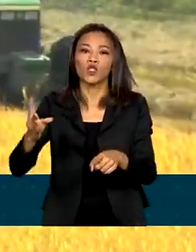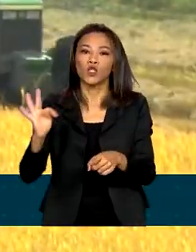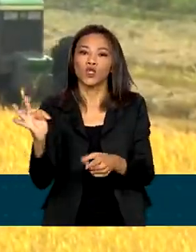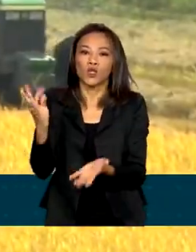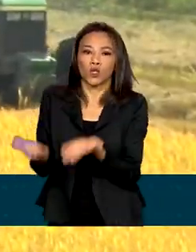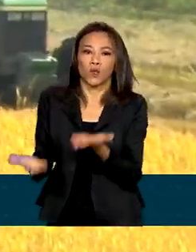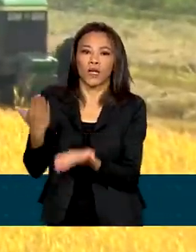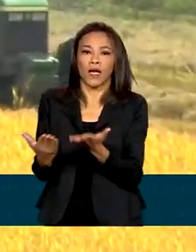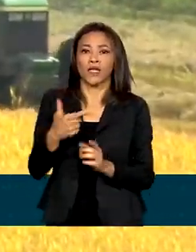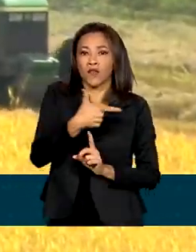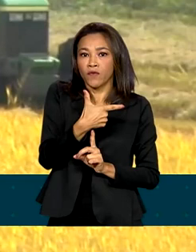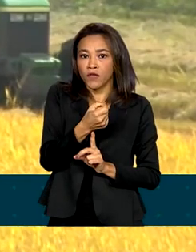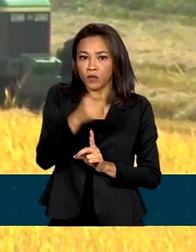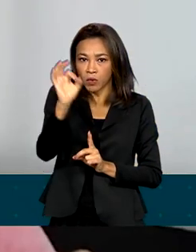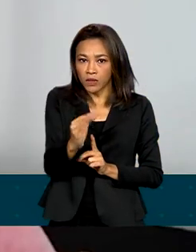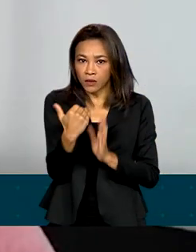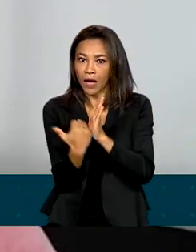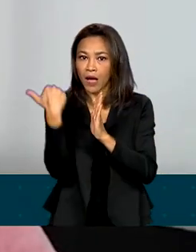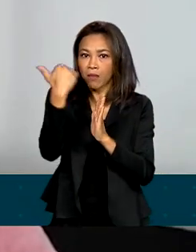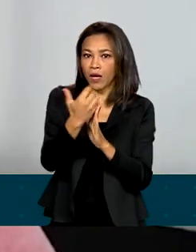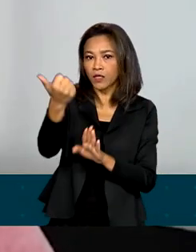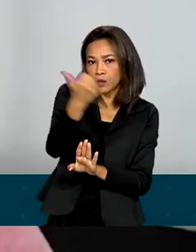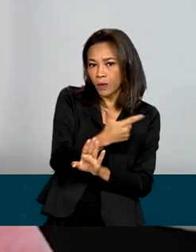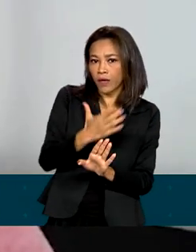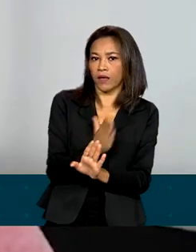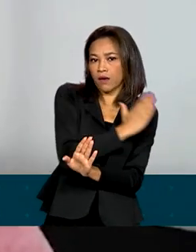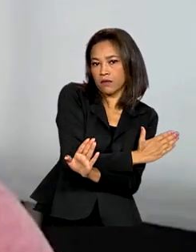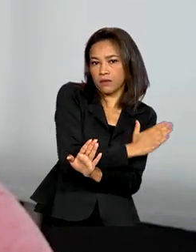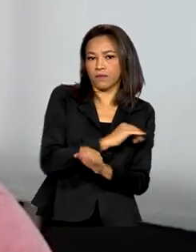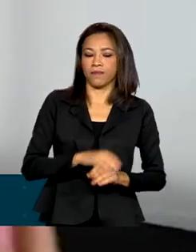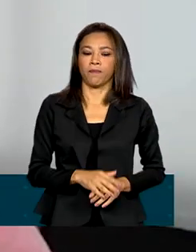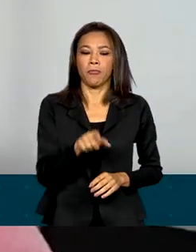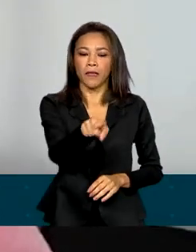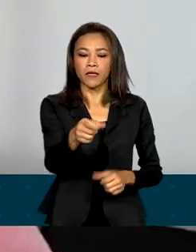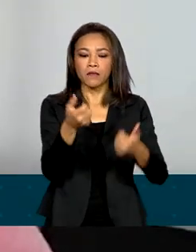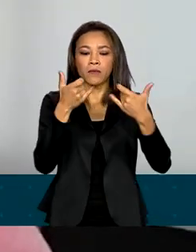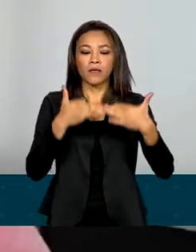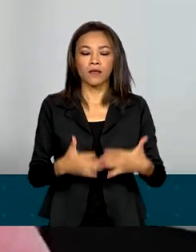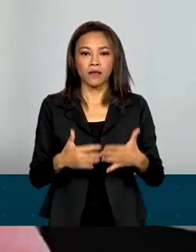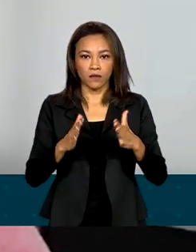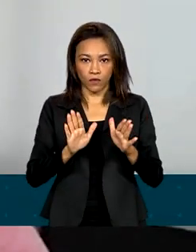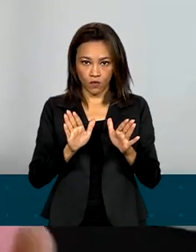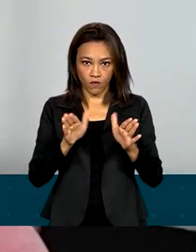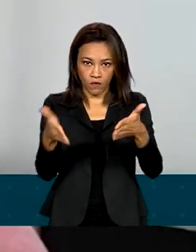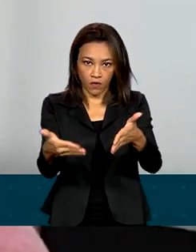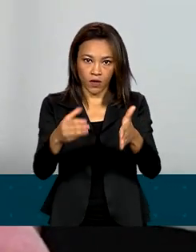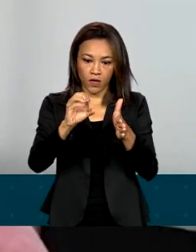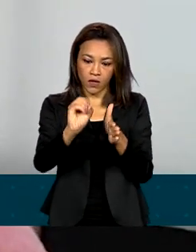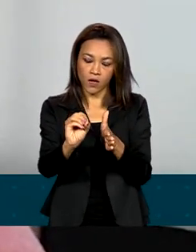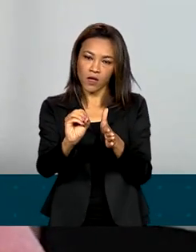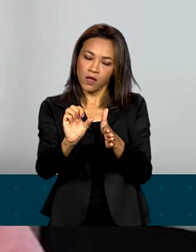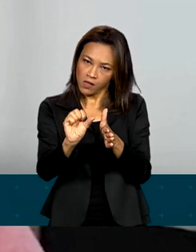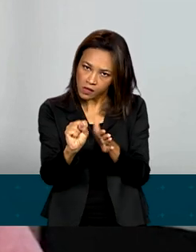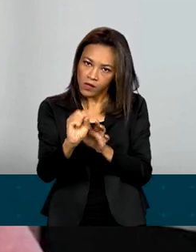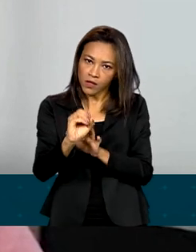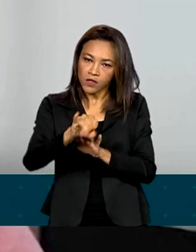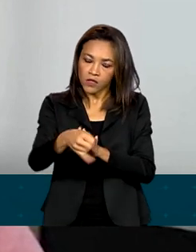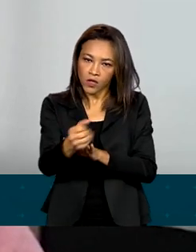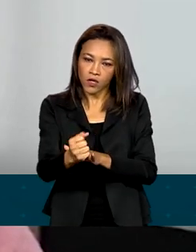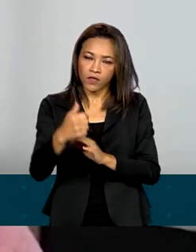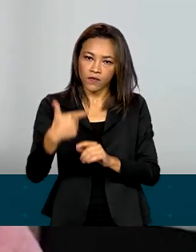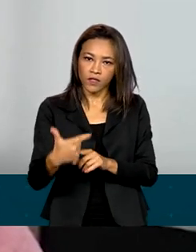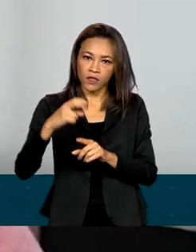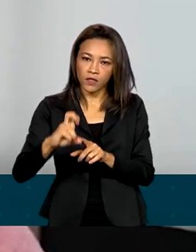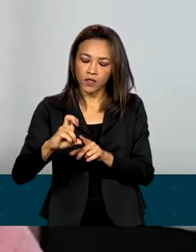a mais que na safra anterior. A gente pode fazer um destaque para a soja, com um incremento de 25,9 milhões